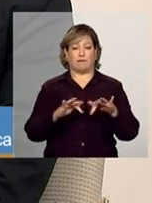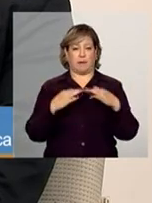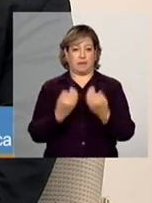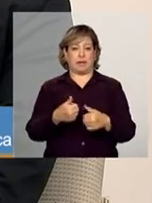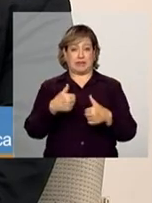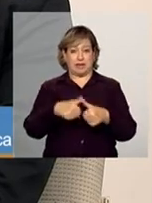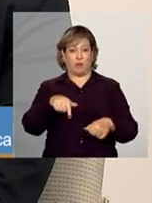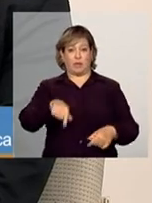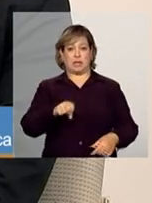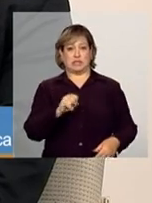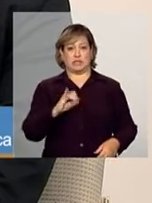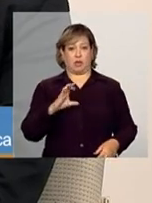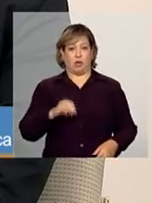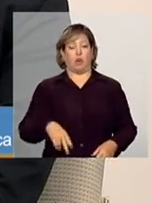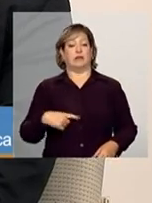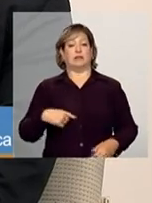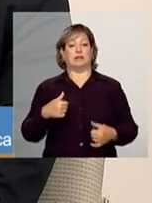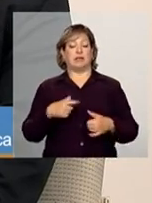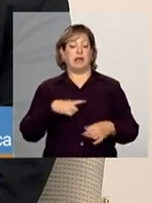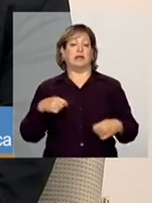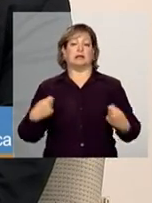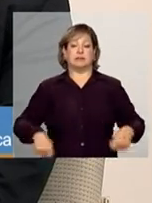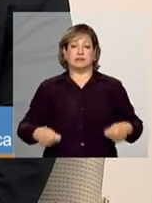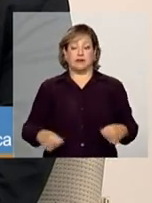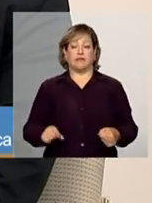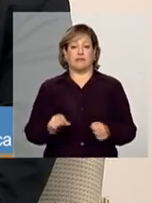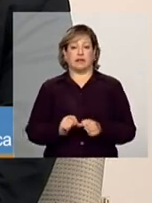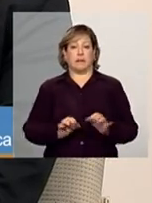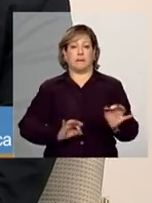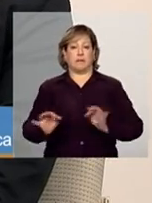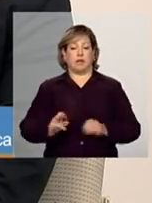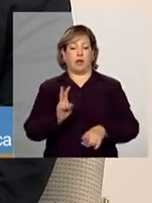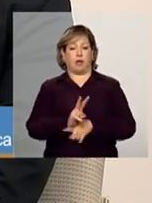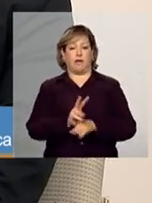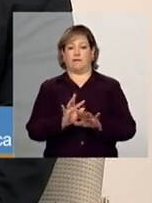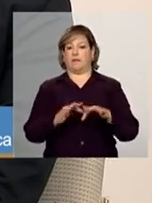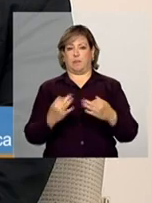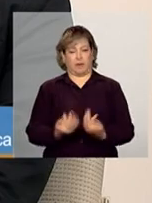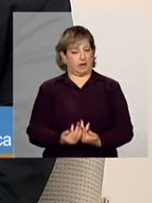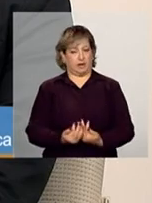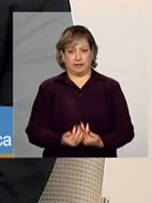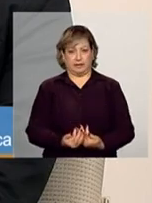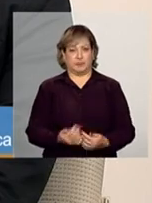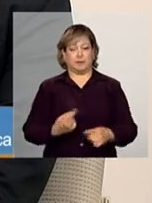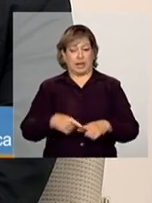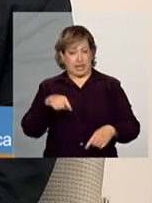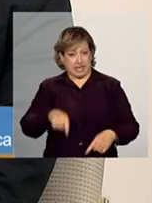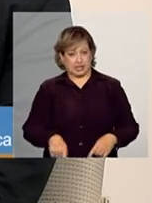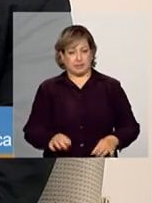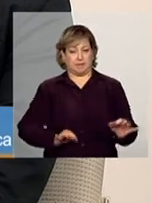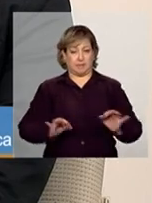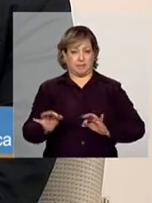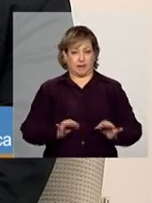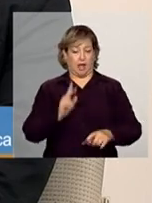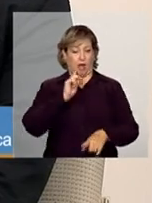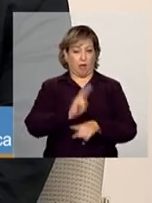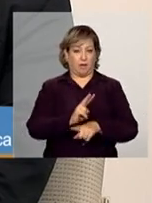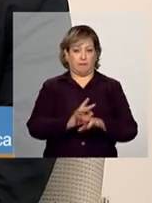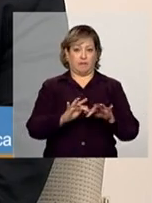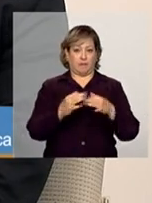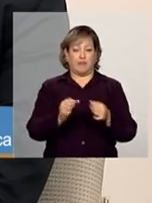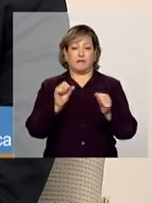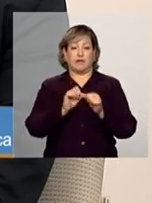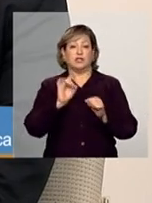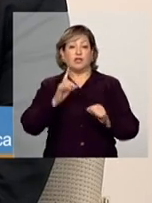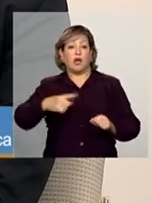vão ter necessidade de construção de um plano de acompanhamento familiar. Esse plano de acompanhamento familiar, ele vai ser construído com as famílias que